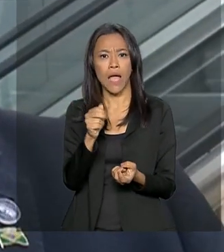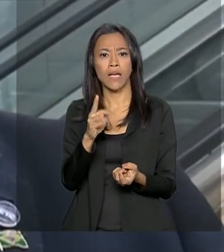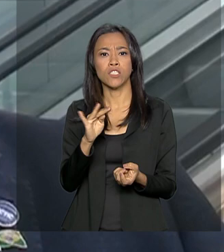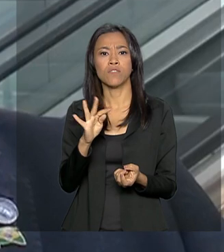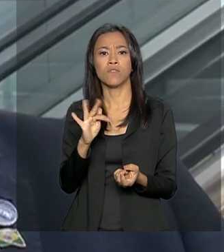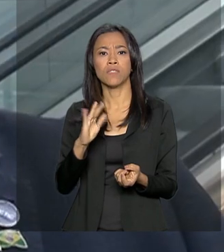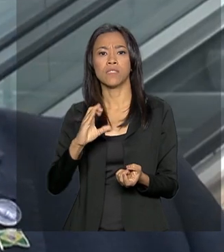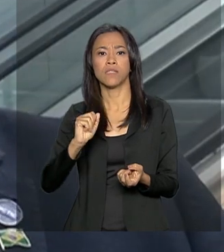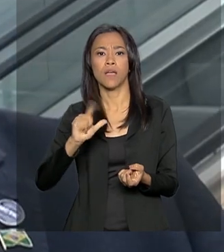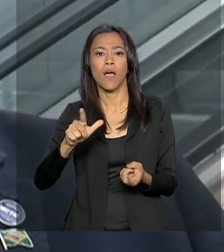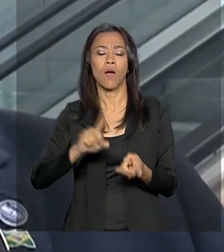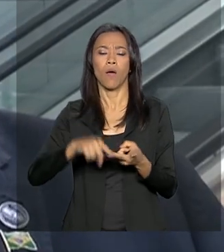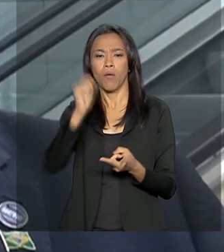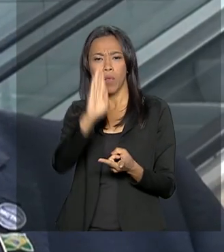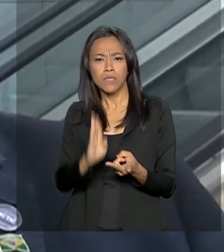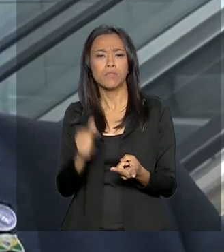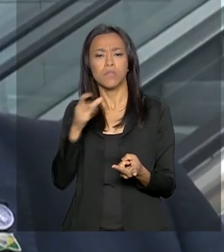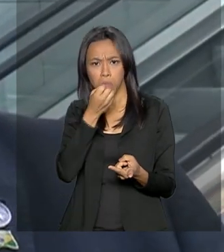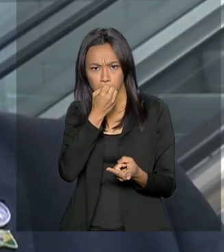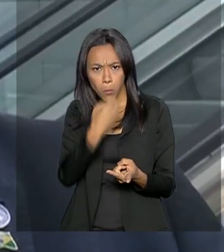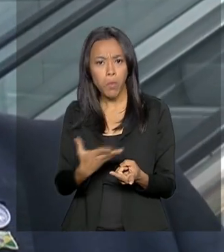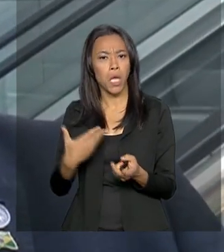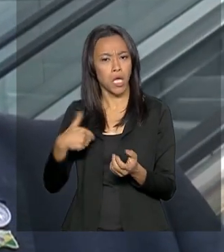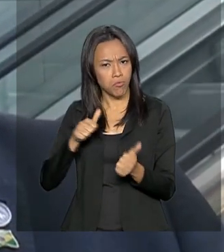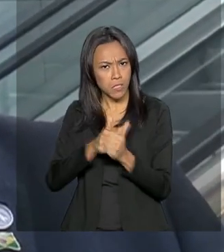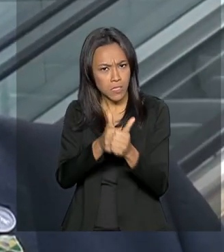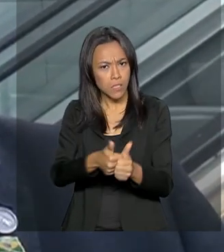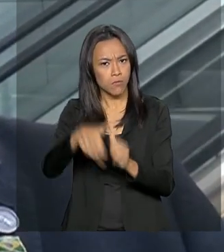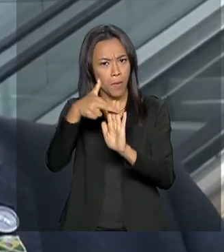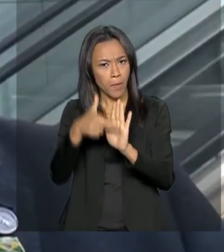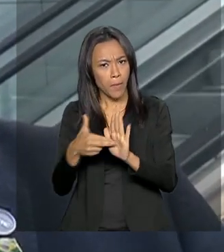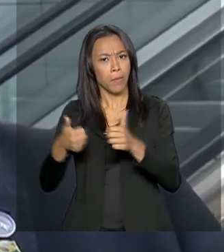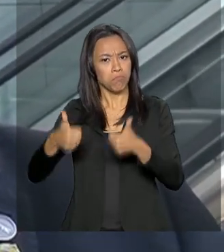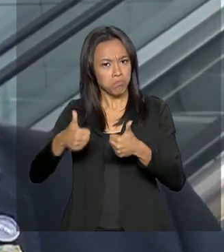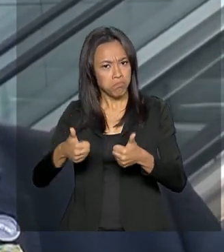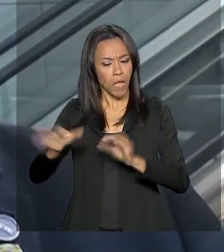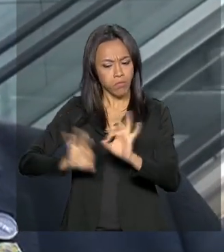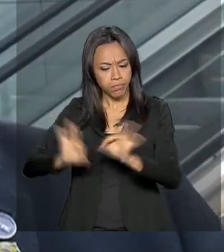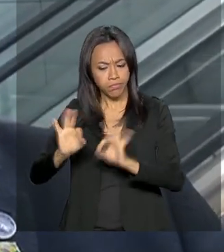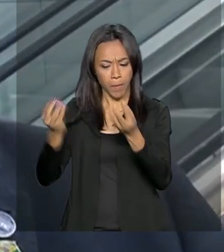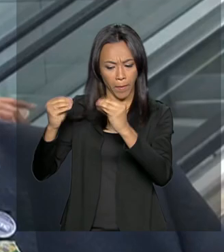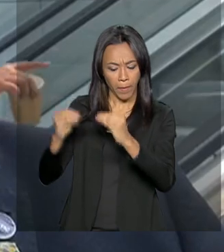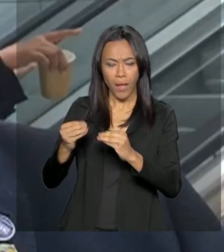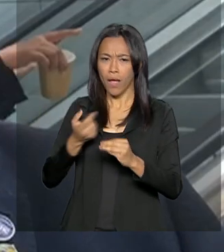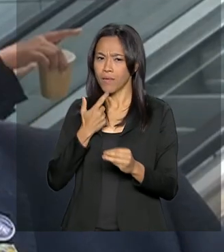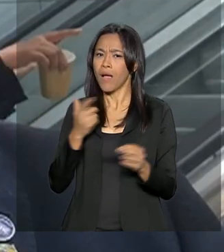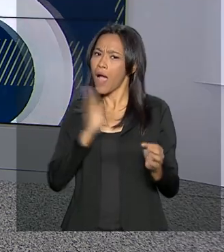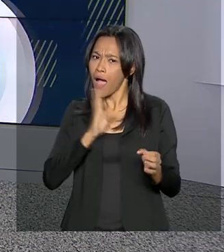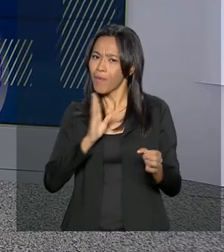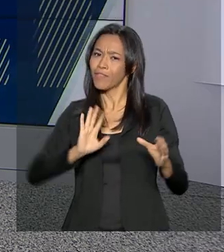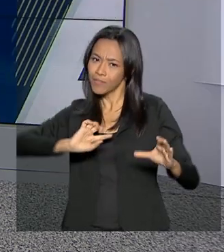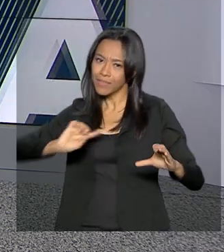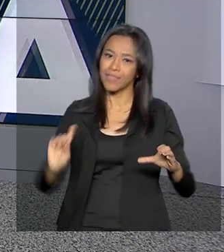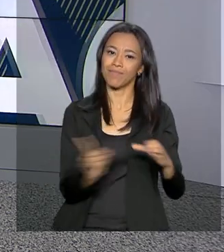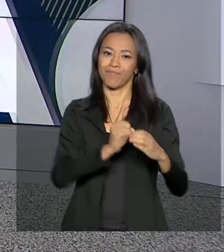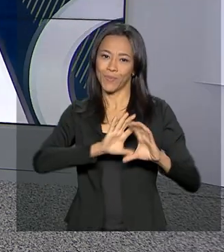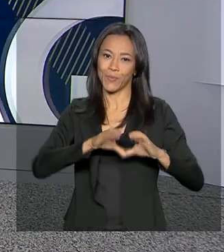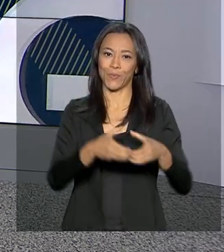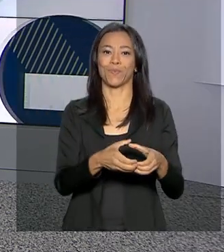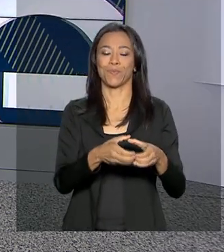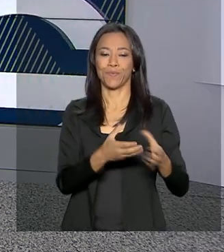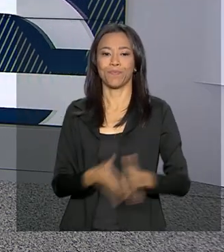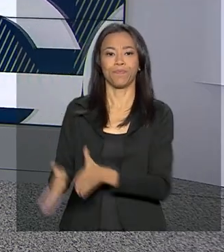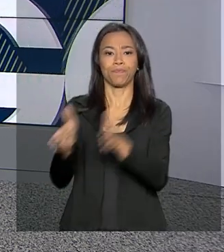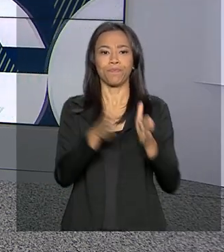encaminhado, está muito bem encaminhado e, em breve, nós seremos membros da OCDE. A